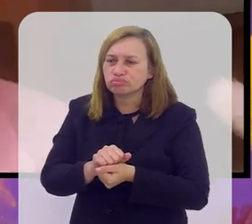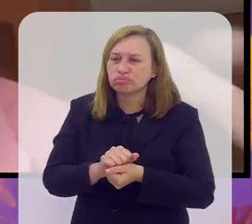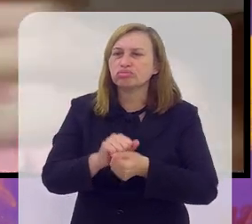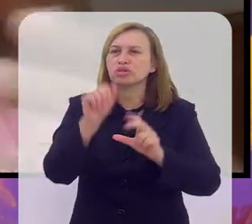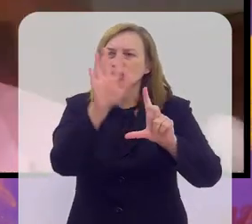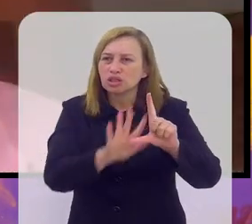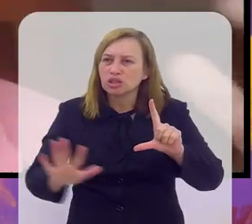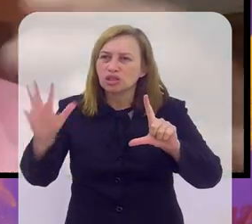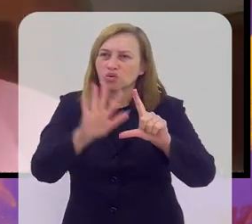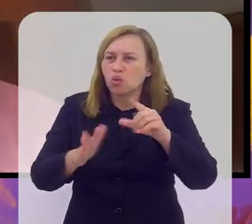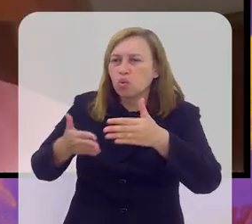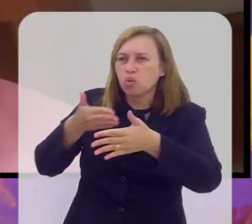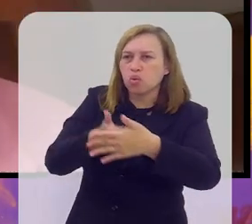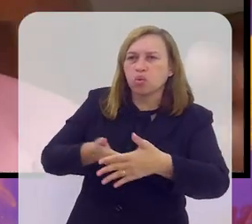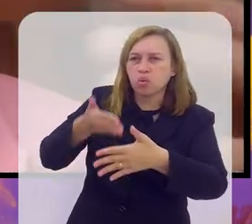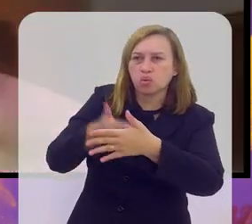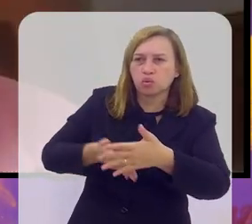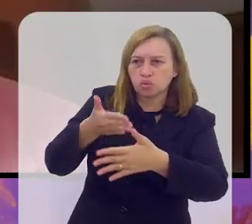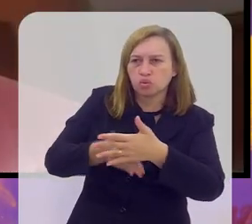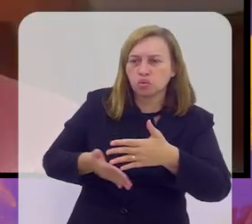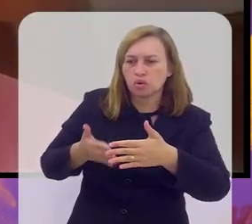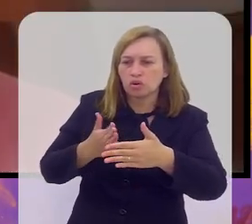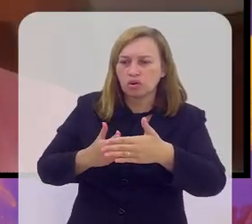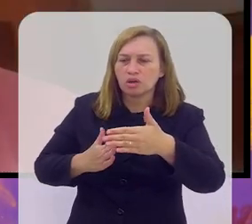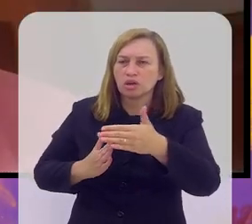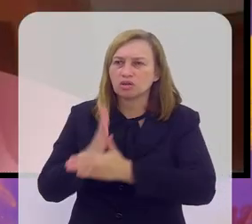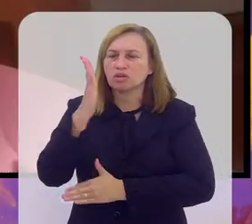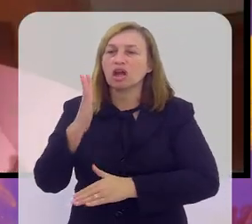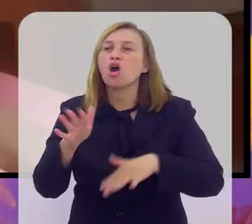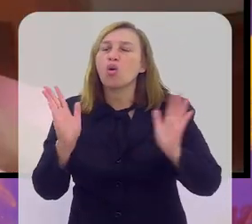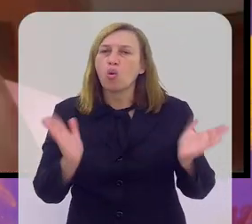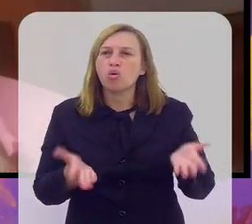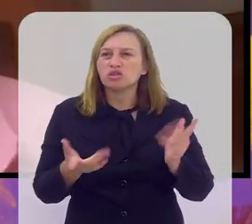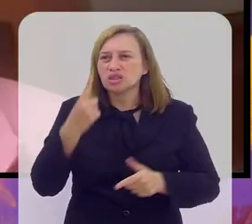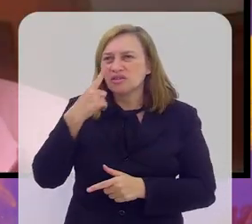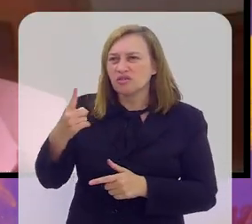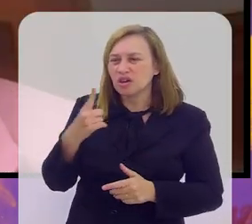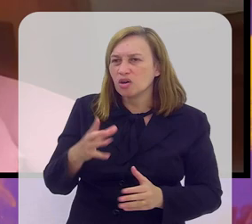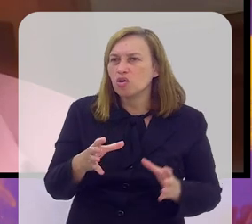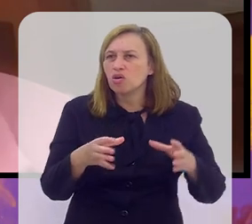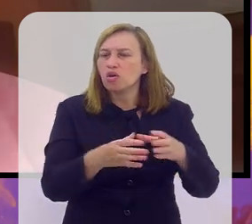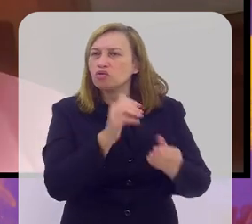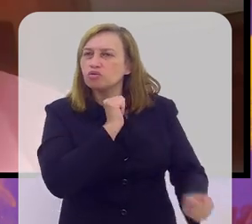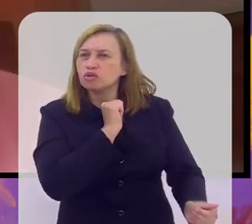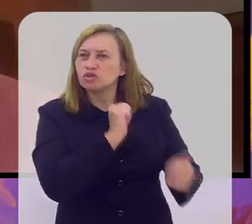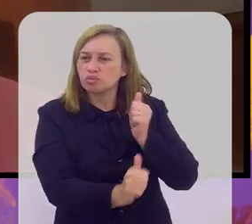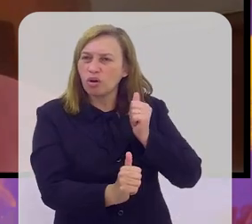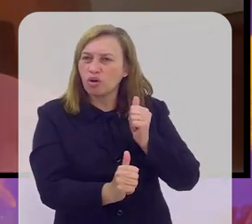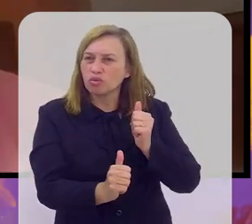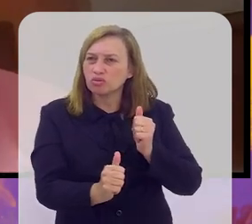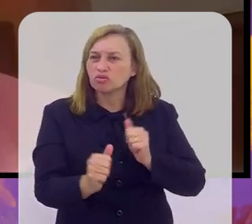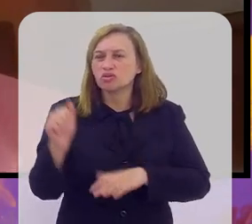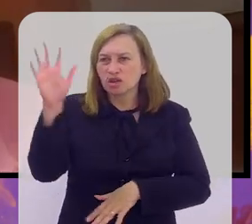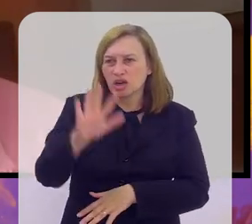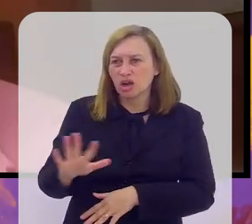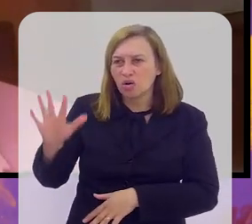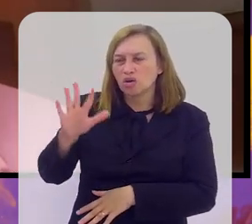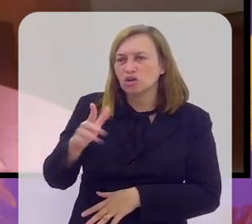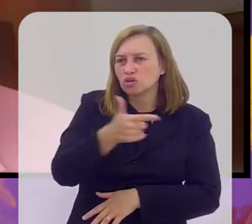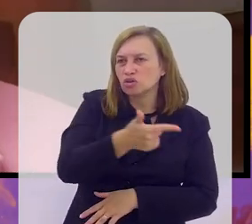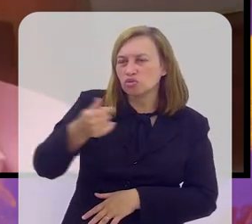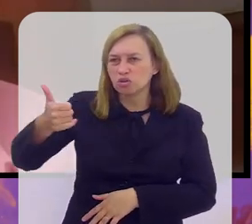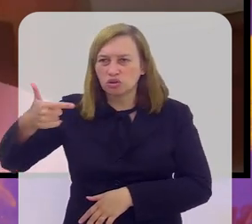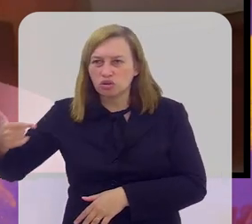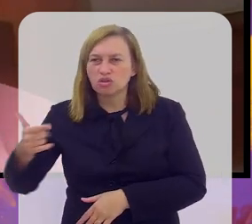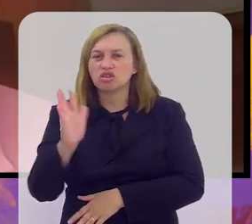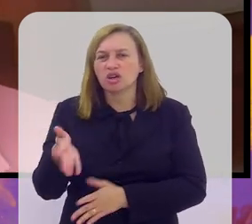tirou, limitou, excluiu as fronteiras. Então, hoje, você tem o futebol globalizado. Em 2002, a gente já tinha um